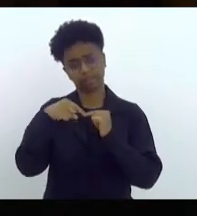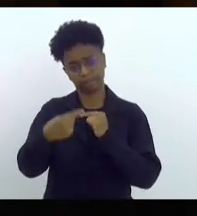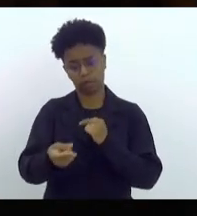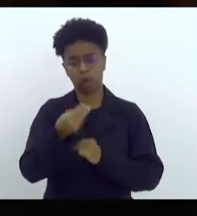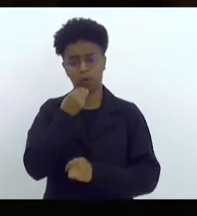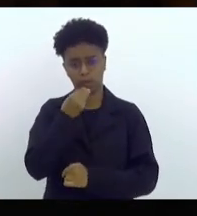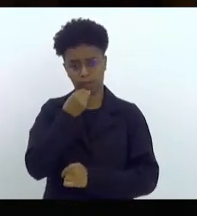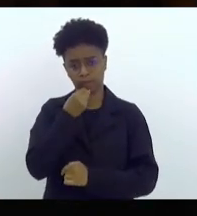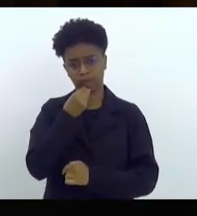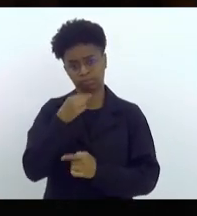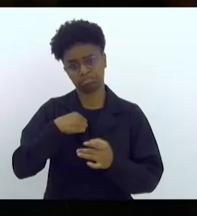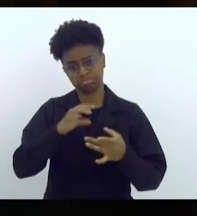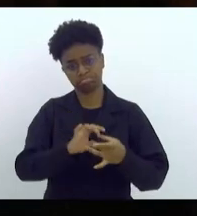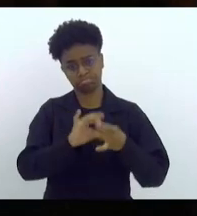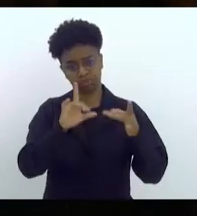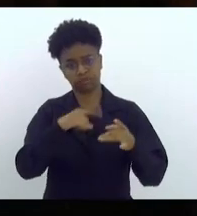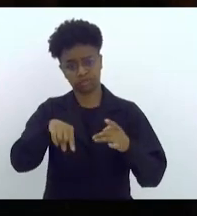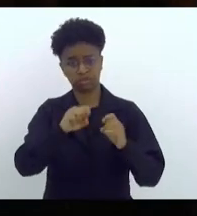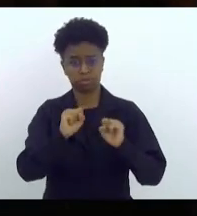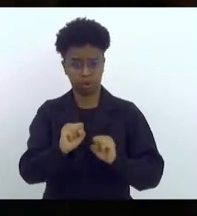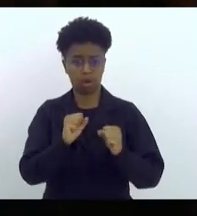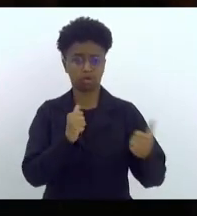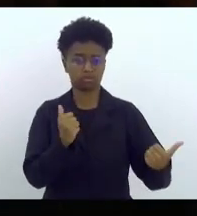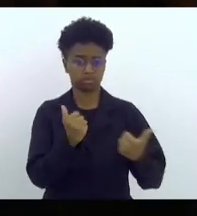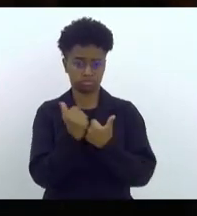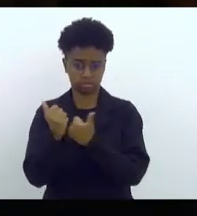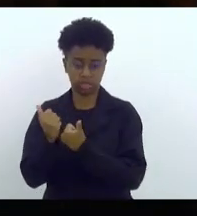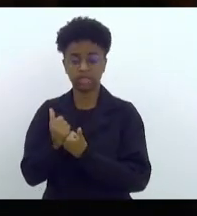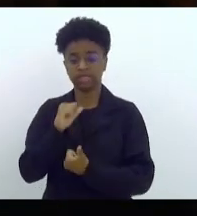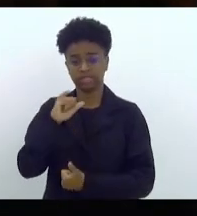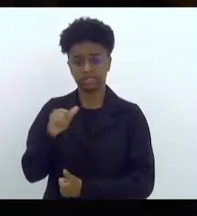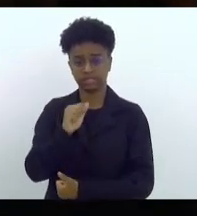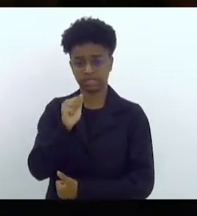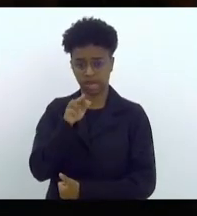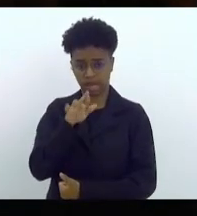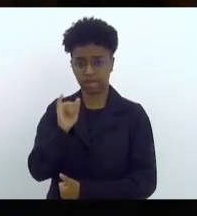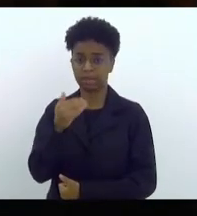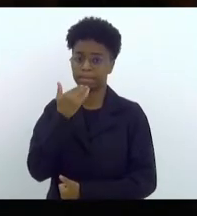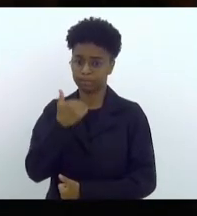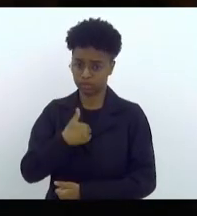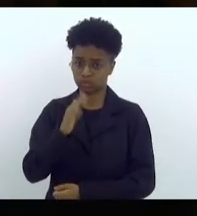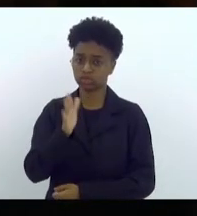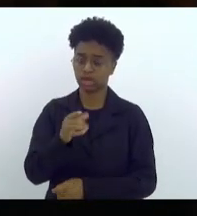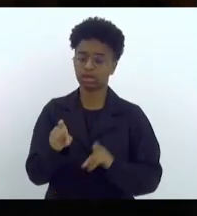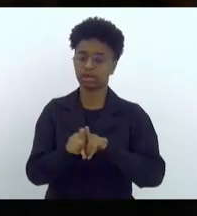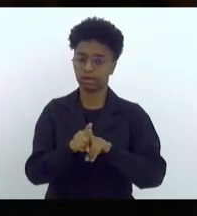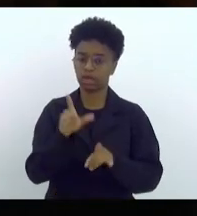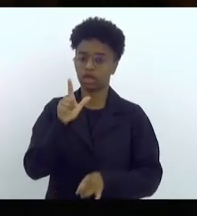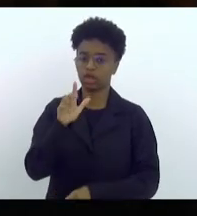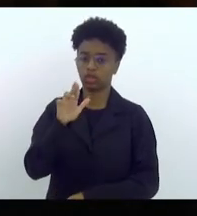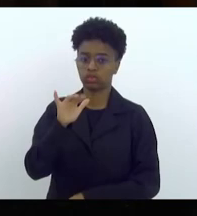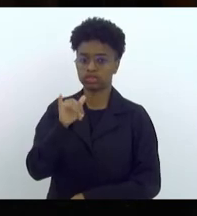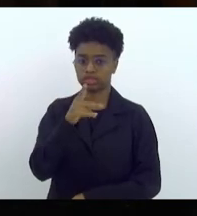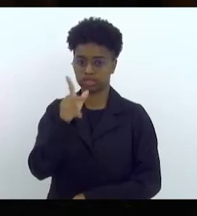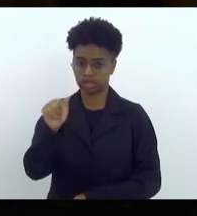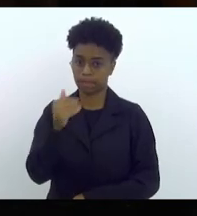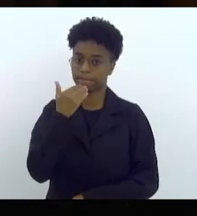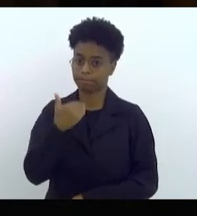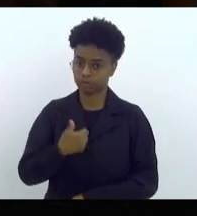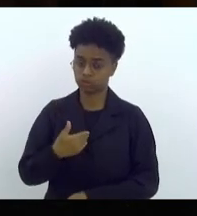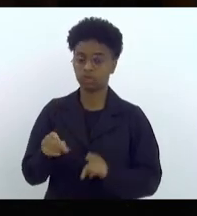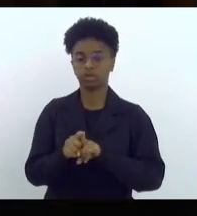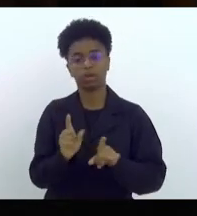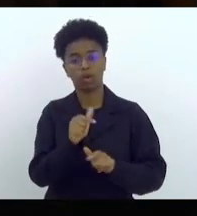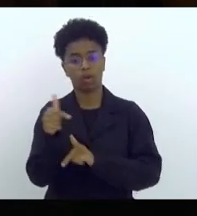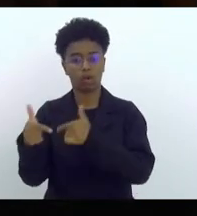claro, abrir para as coautorias, o deputado Jari já me pediu, o deputado Alucinha também pediu, outros